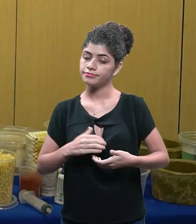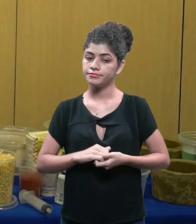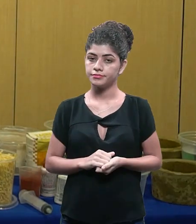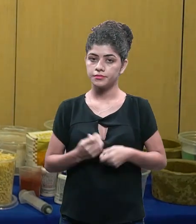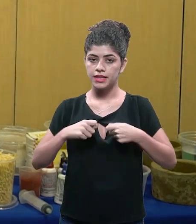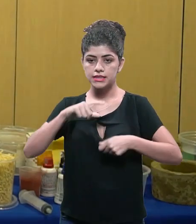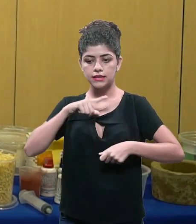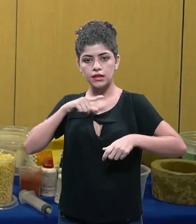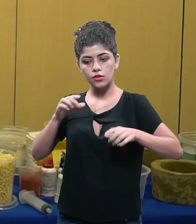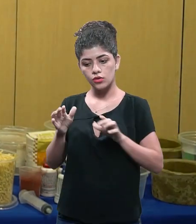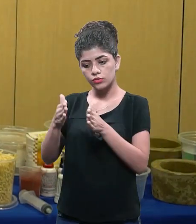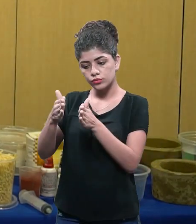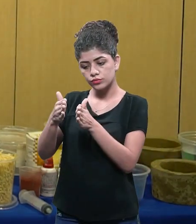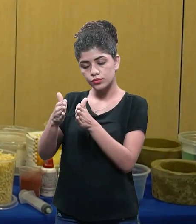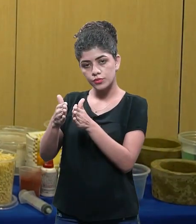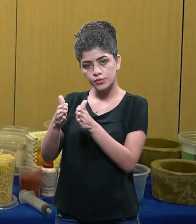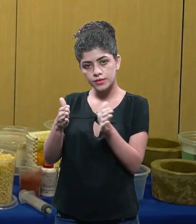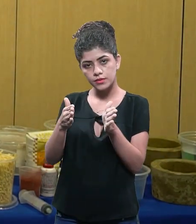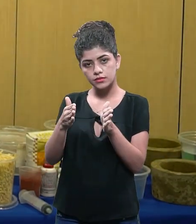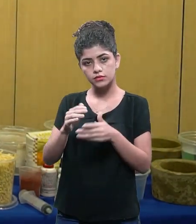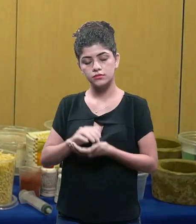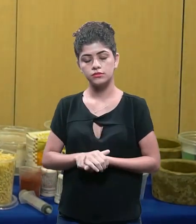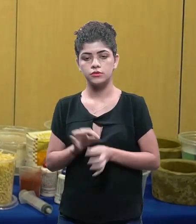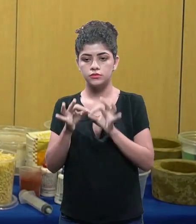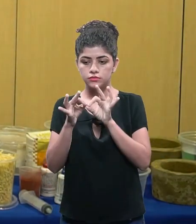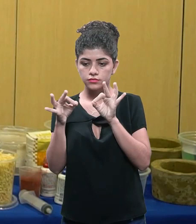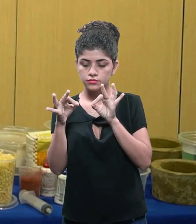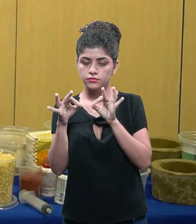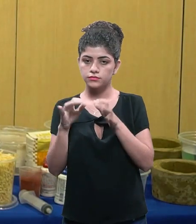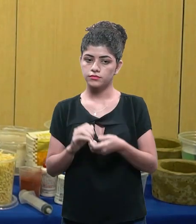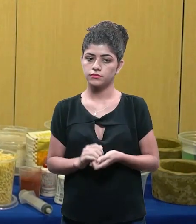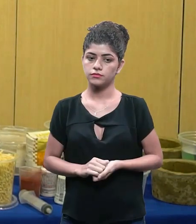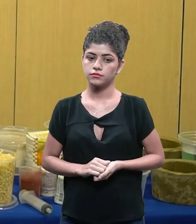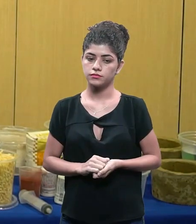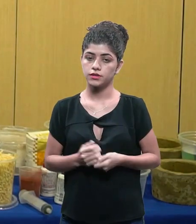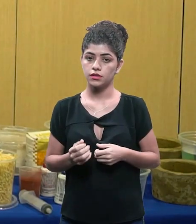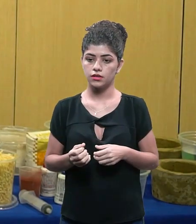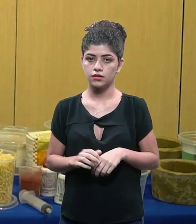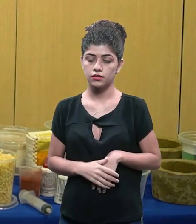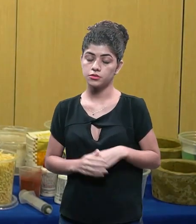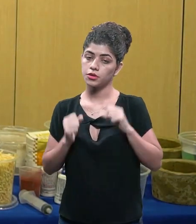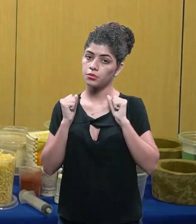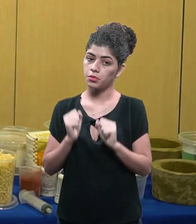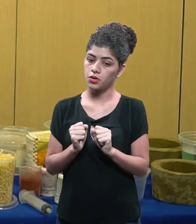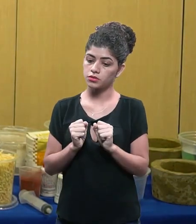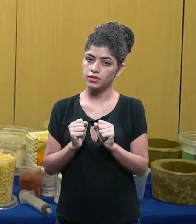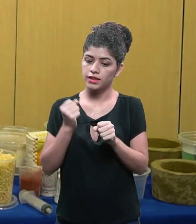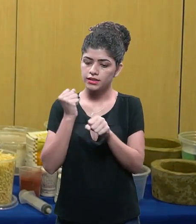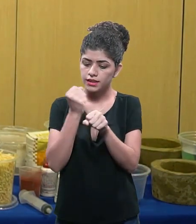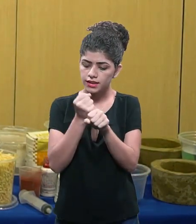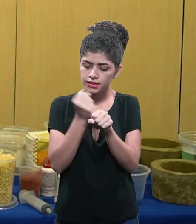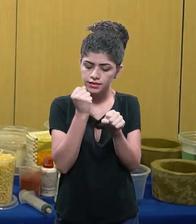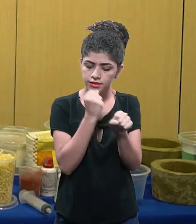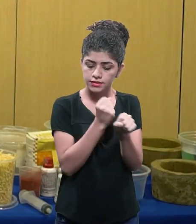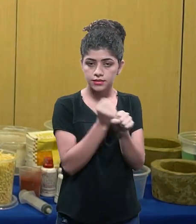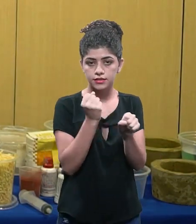desenforma o que acontece a peça danifica e aí tu tem a perda dessa peça então o que que eu posso fazer com essa peça quebrar ela toda